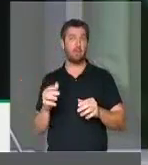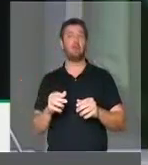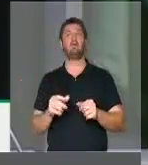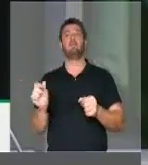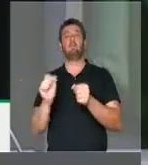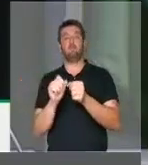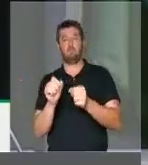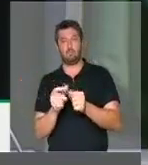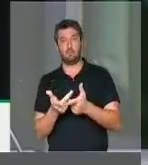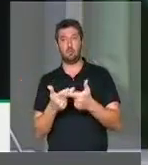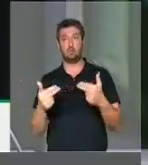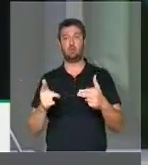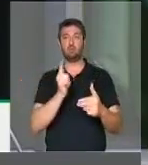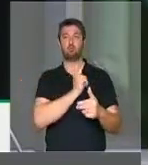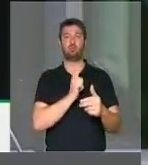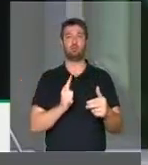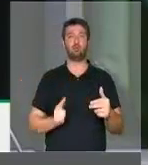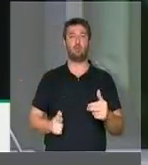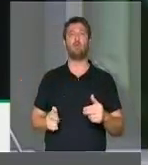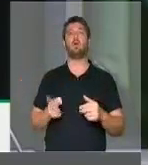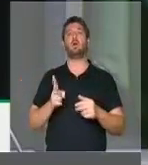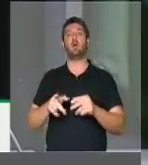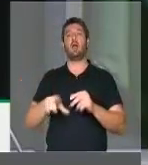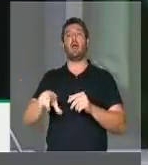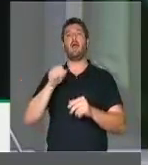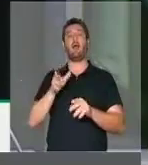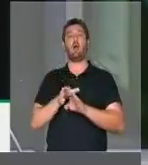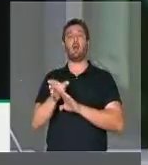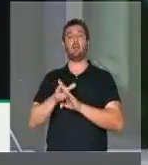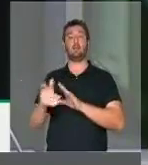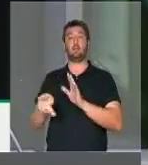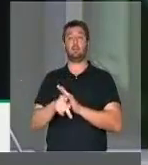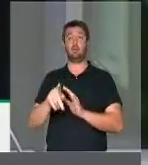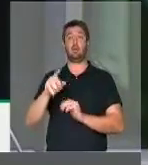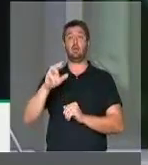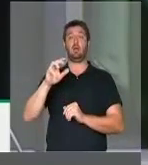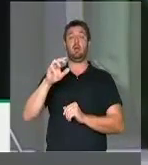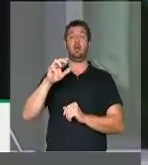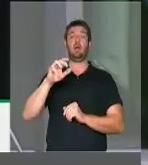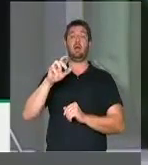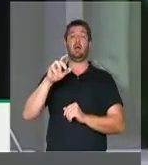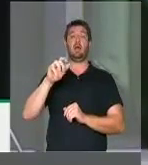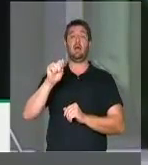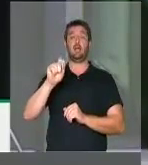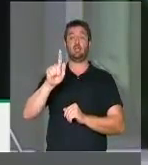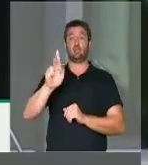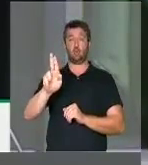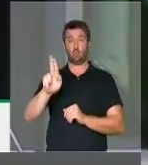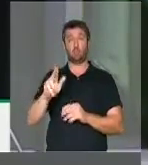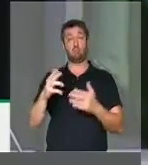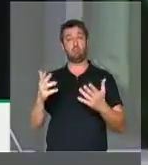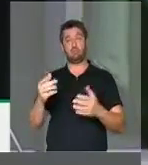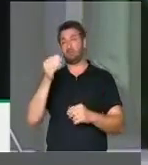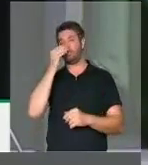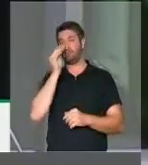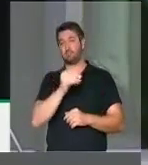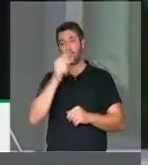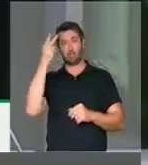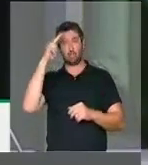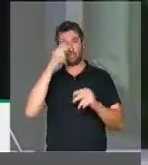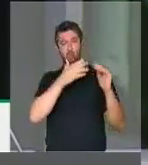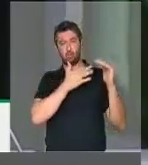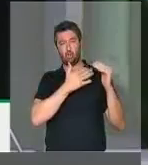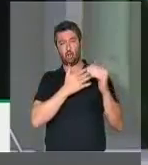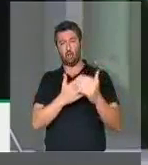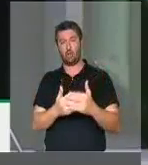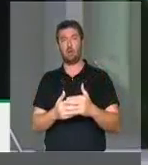para as ações de governo seguindo a indicação da Advocacia Geral da União. Assim, ignora um histórico de